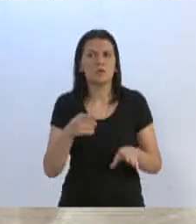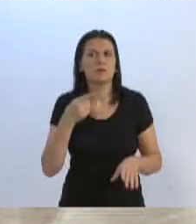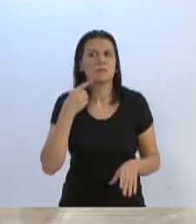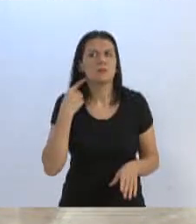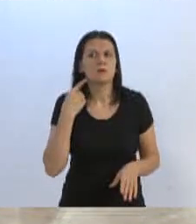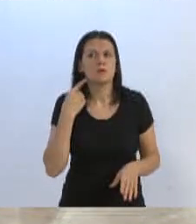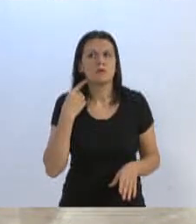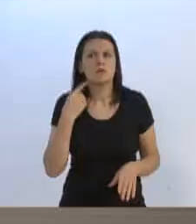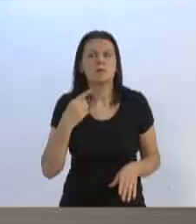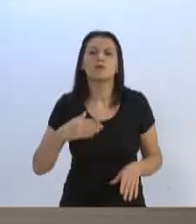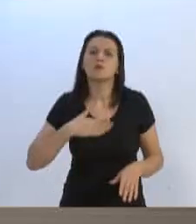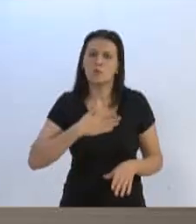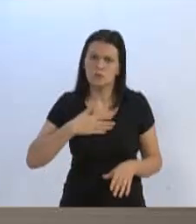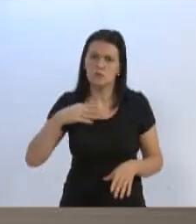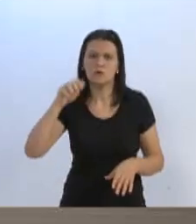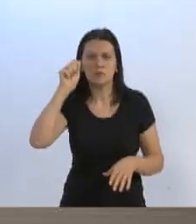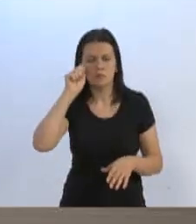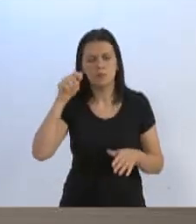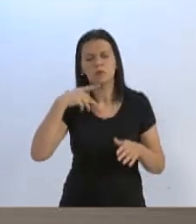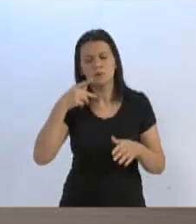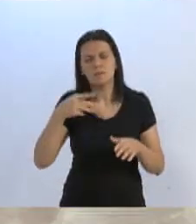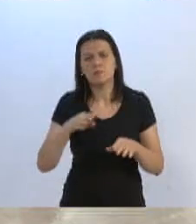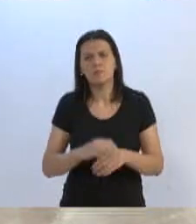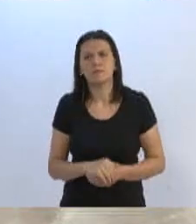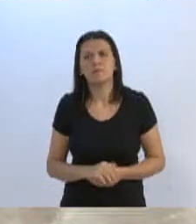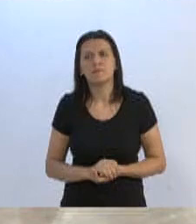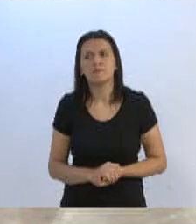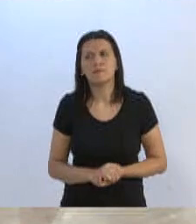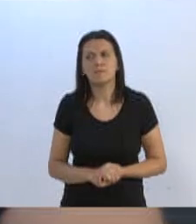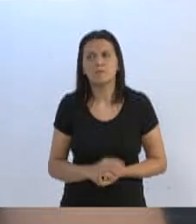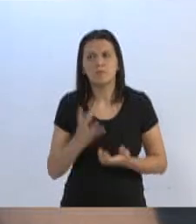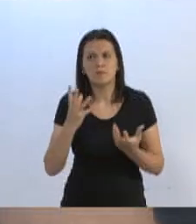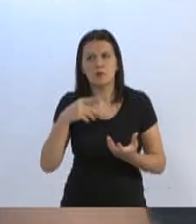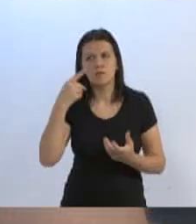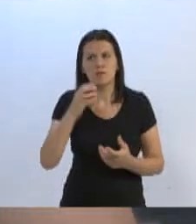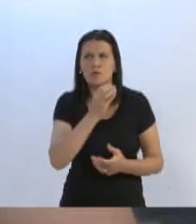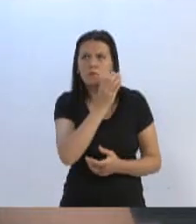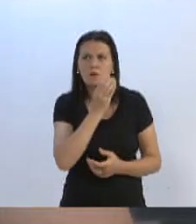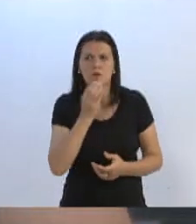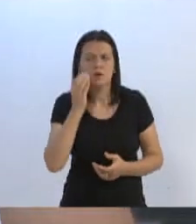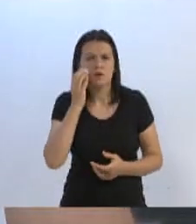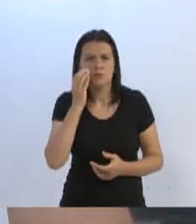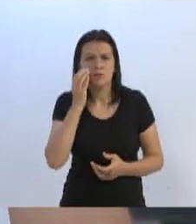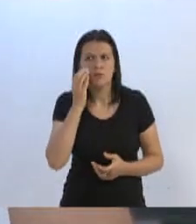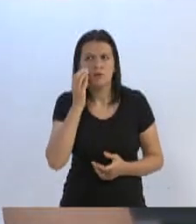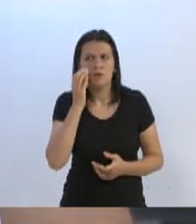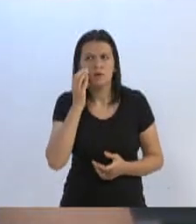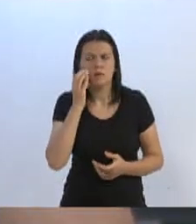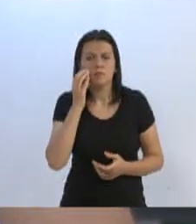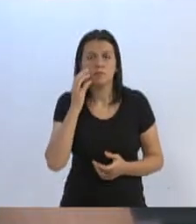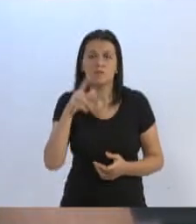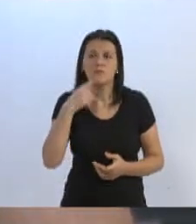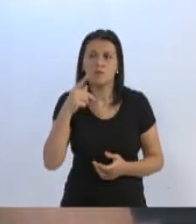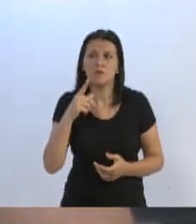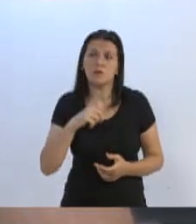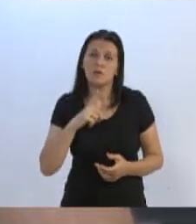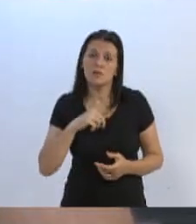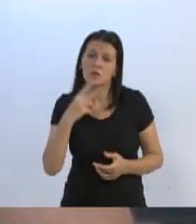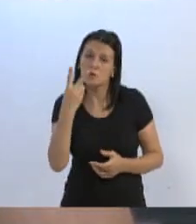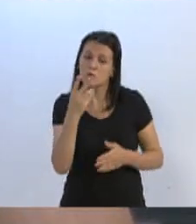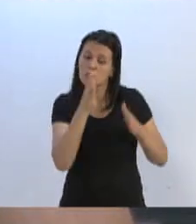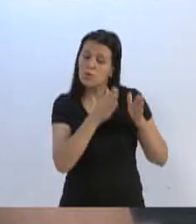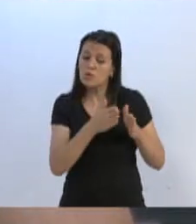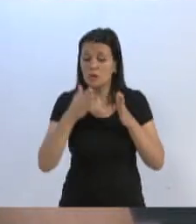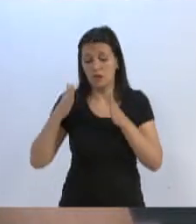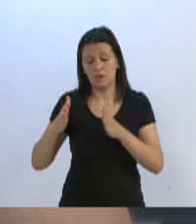também gostaria de fazer uma fala. Quero aqui comentar, meu grande amigo César Sim, dizer que tem os dois lados da moeda.